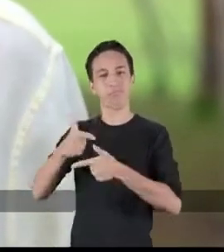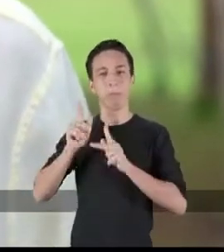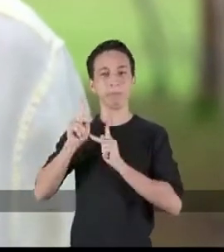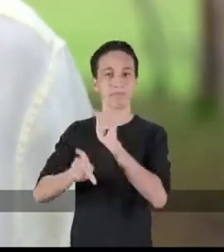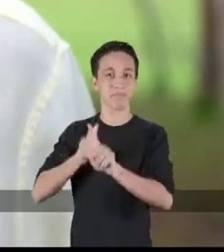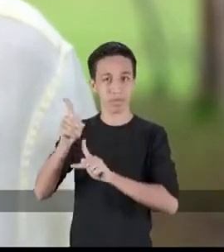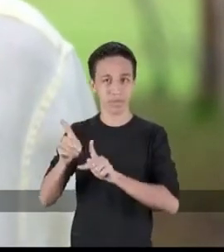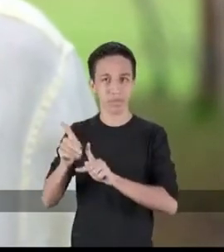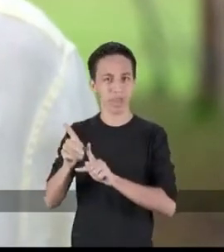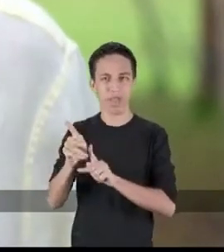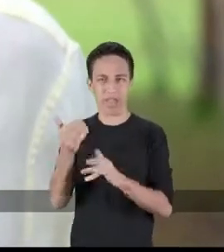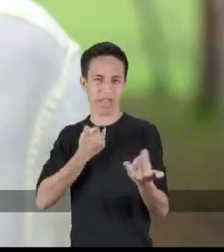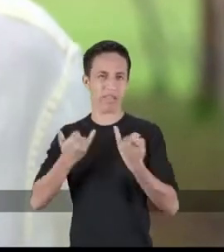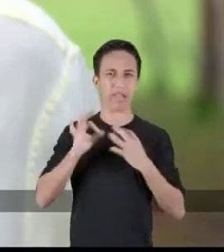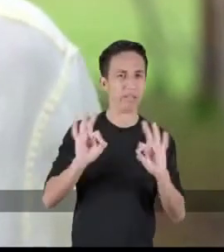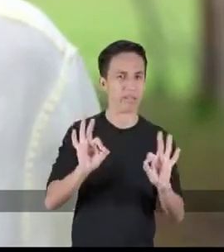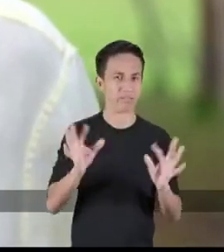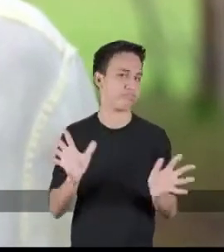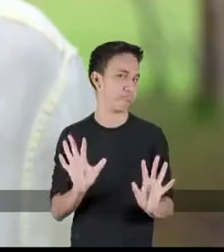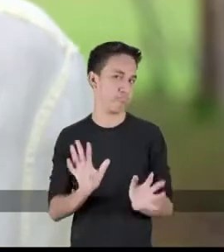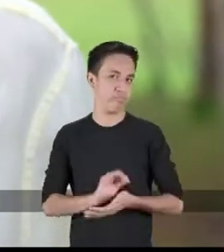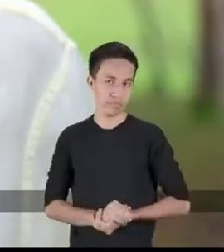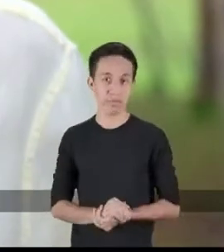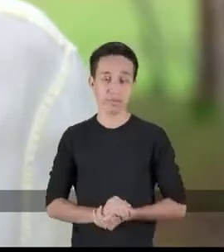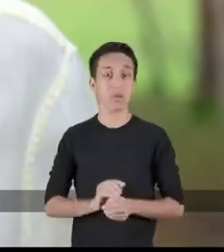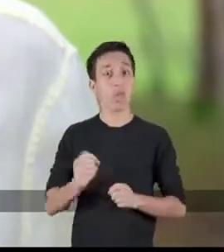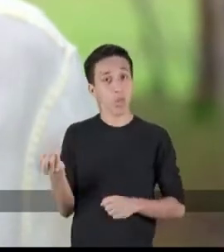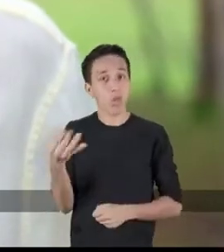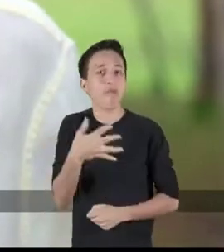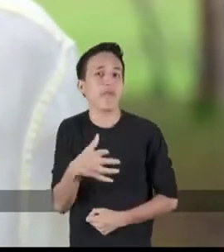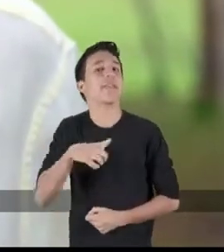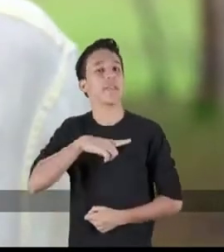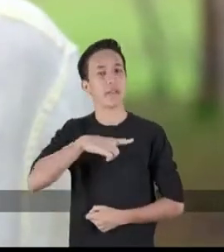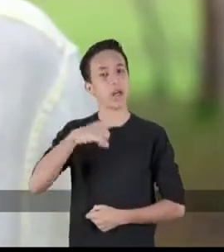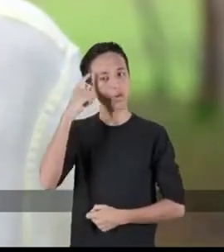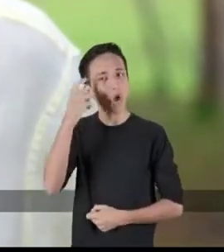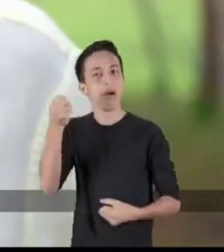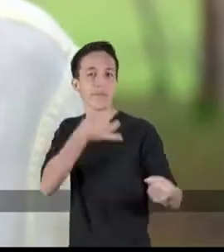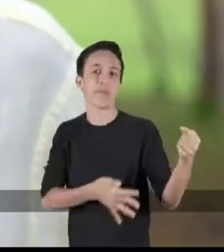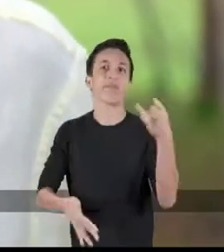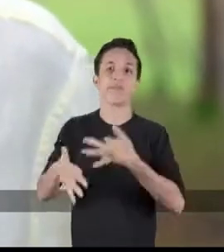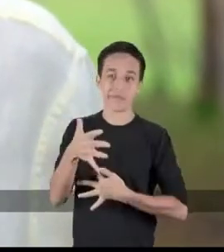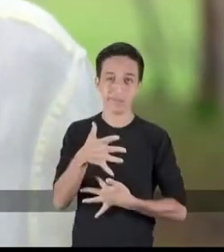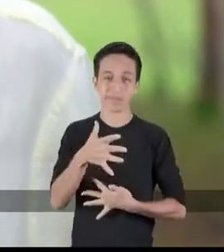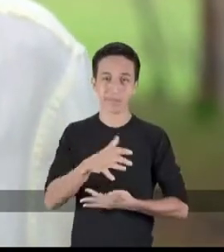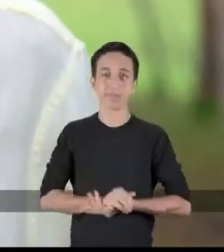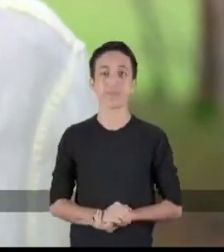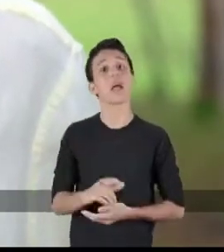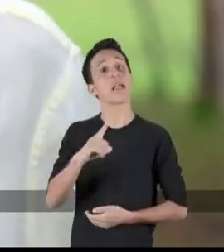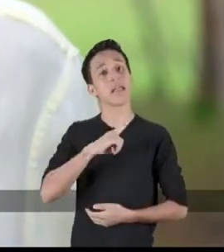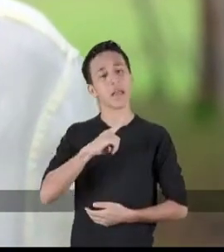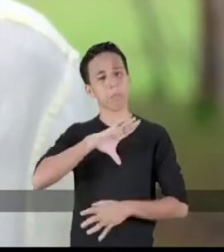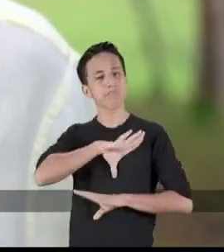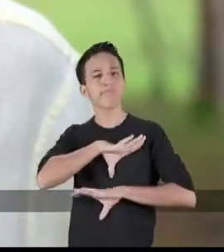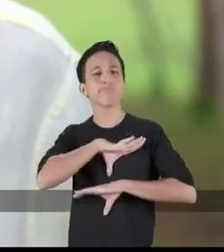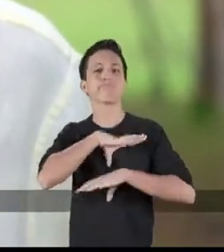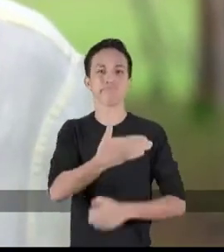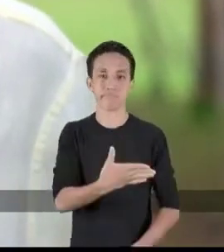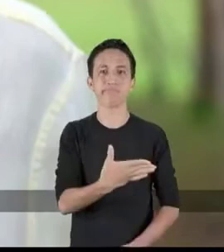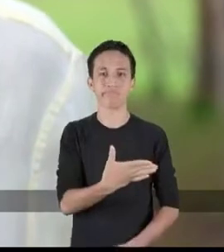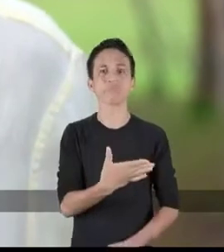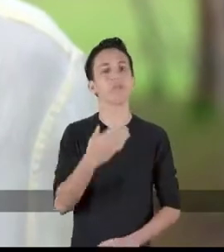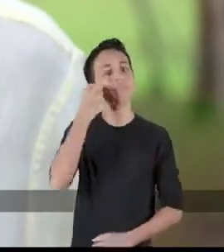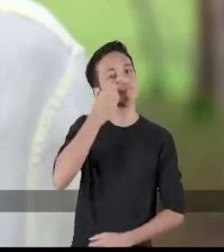Isto ninguém se atreve a negar. Ser novo é ter ideias novas. É ter coragem,